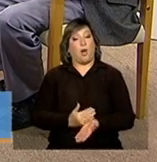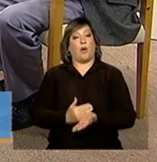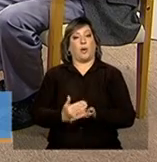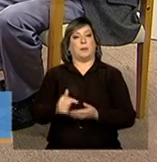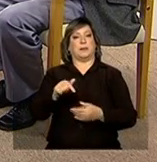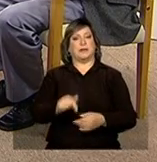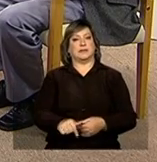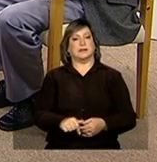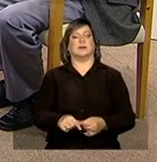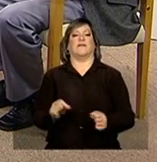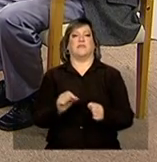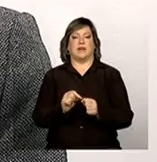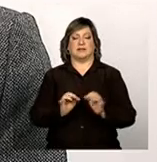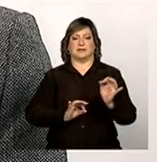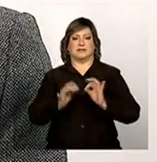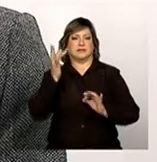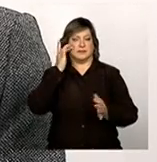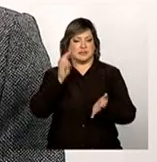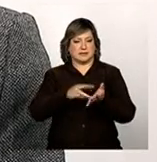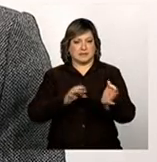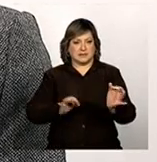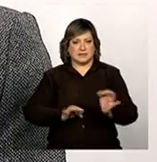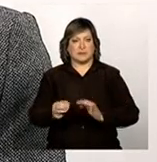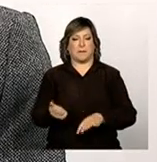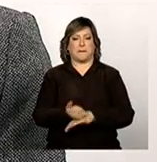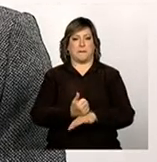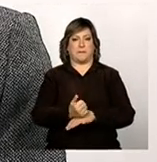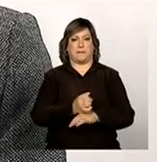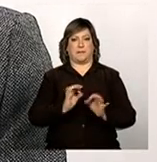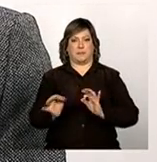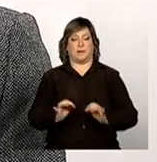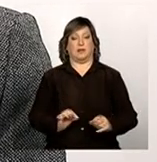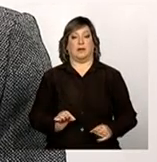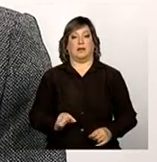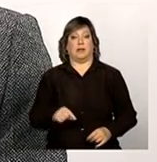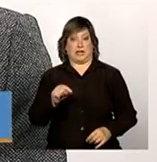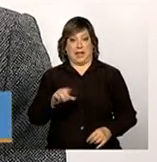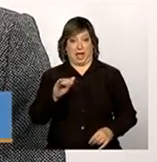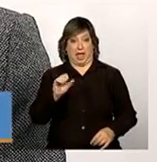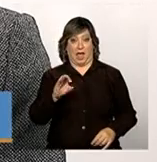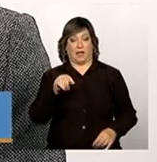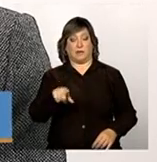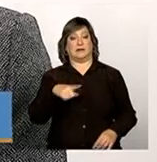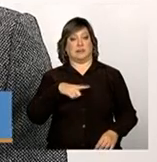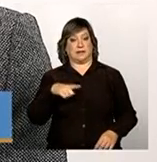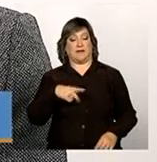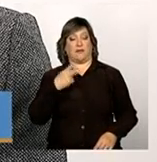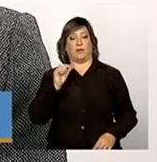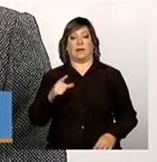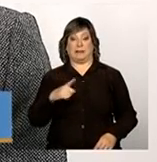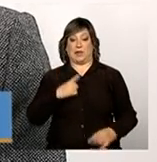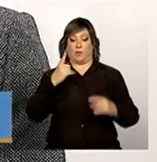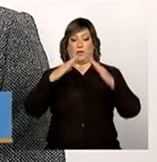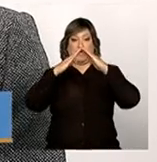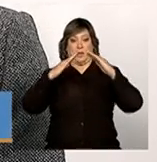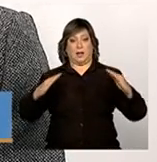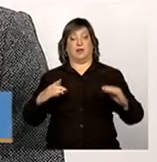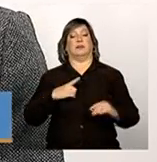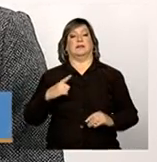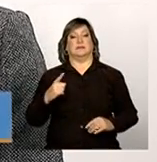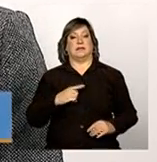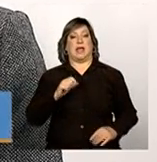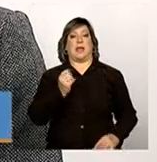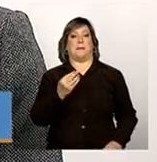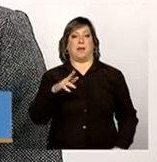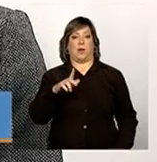a gente, então, traçar estratégias de aprimoramento. Então, no caso dela, que ela mencionou que ela tem um abrigo, mas, como ela